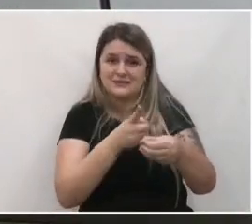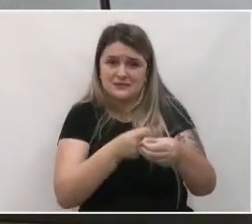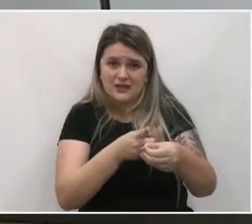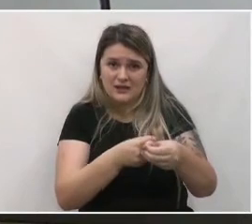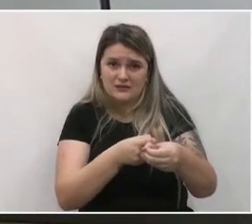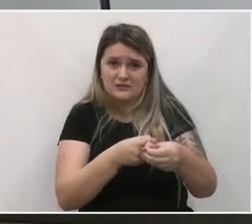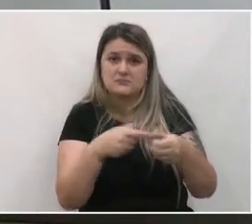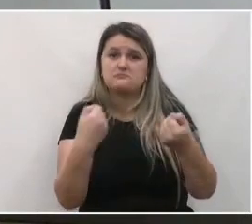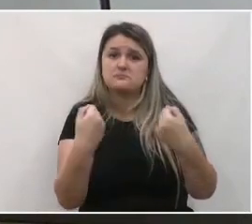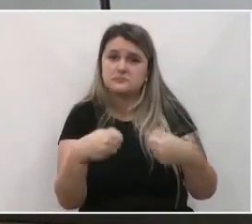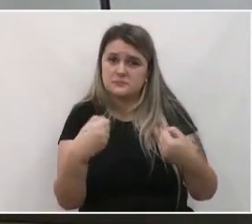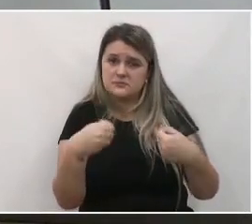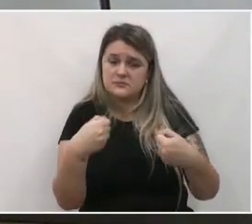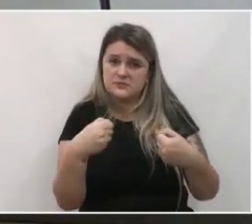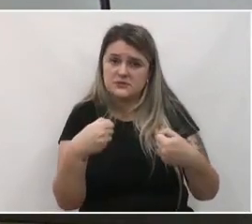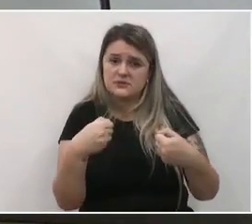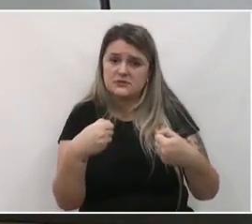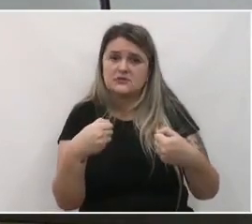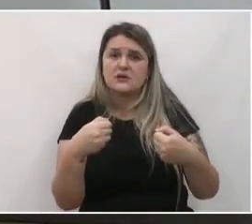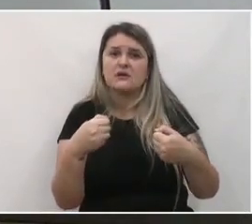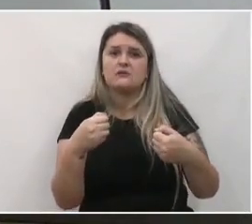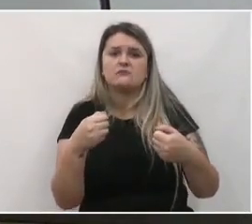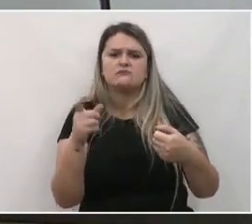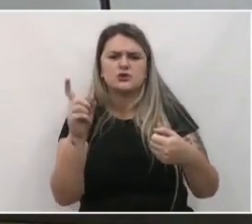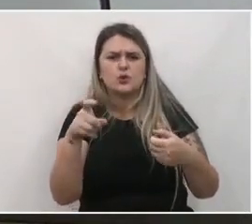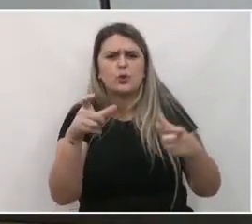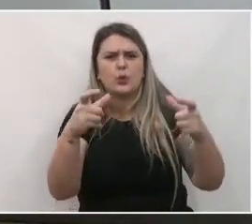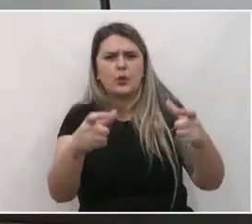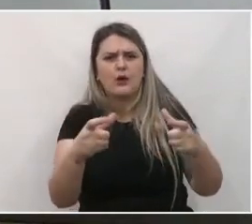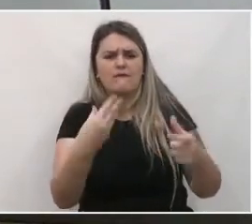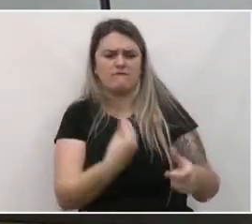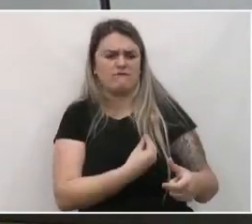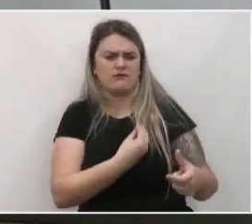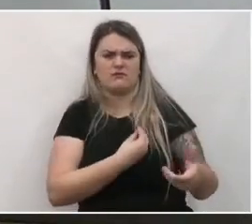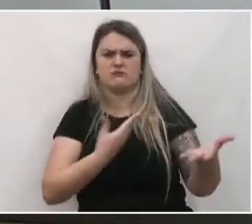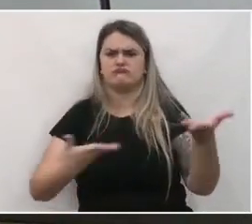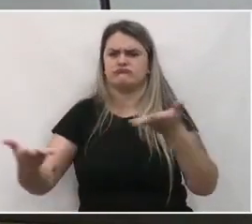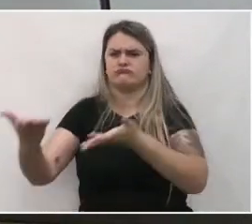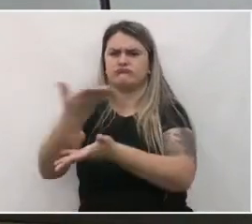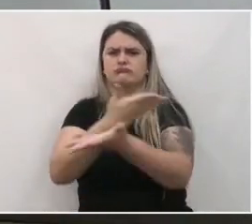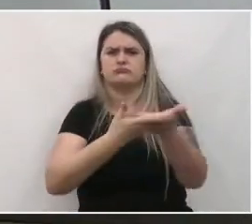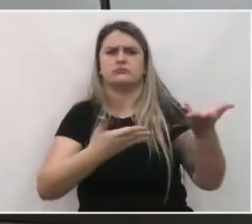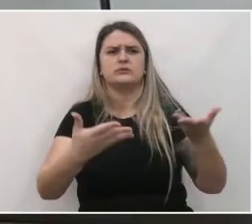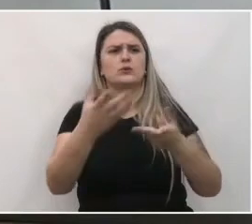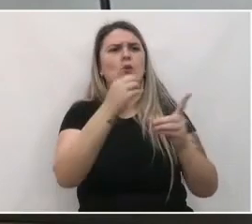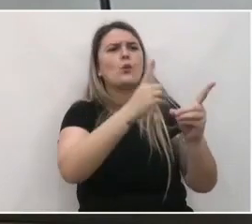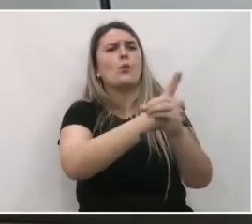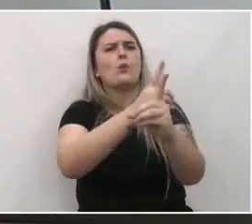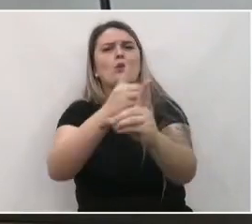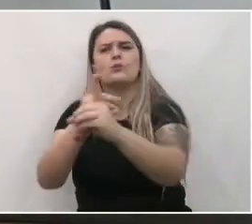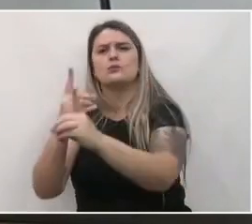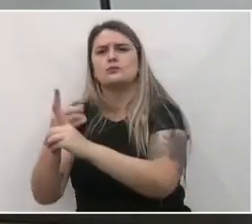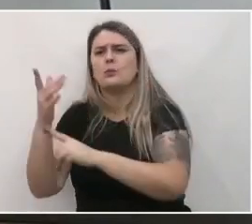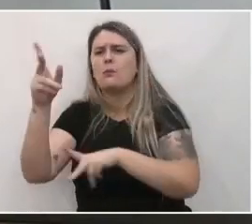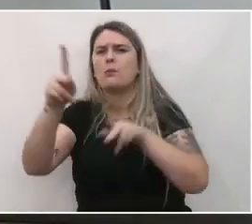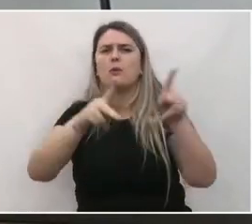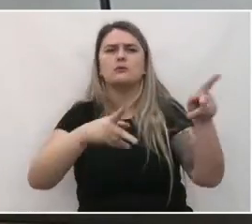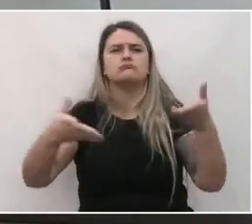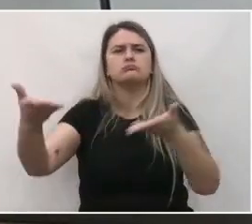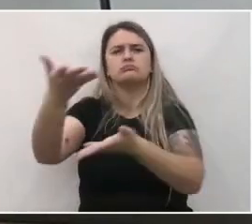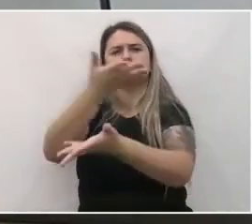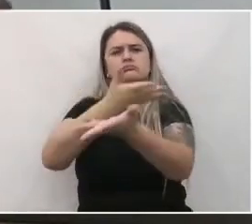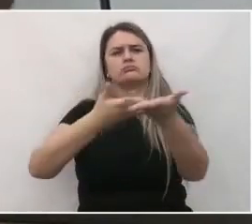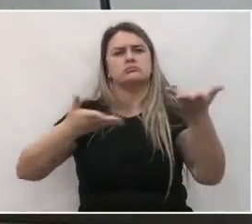propiciar ter o espaço de convivência humana, de encontro da sociedade, da população,